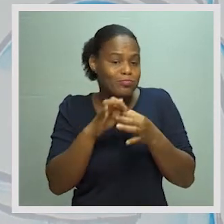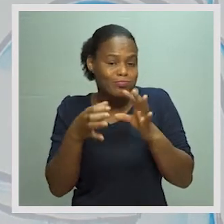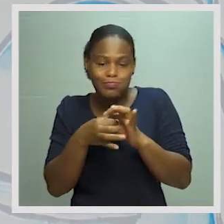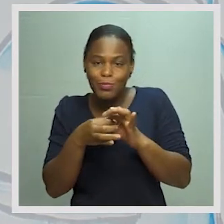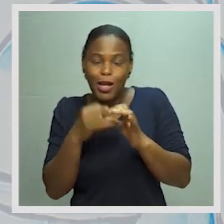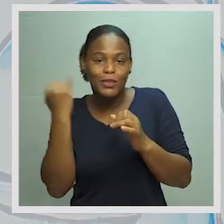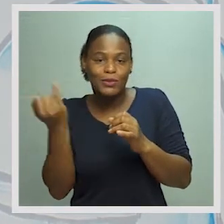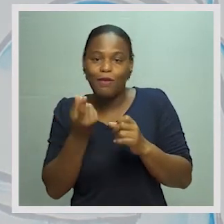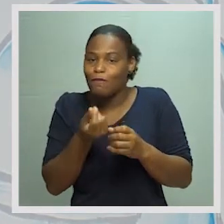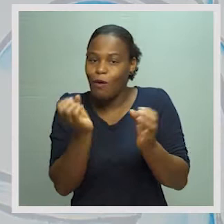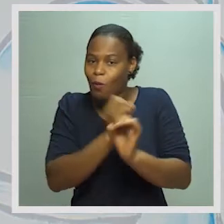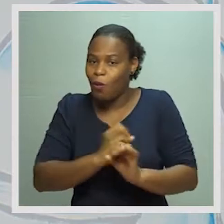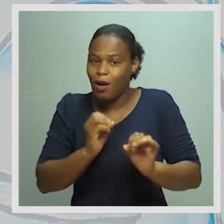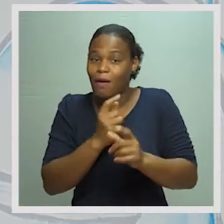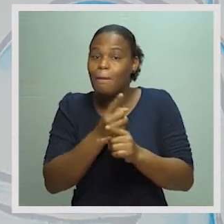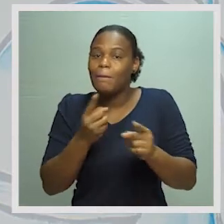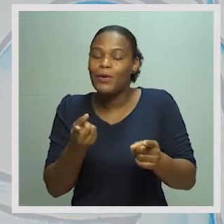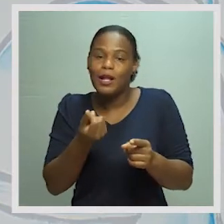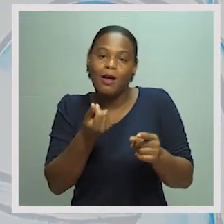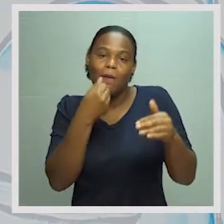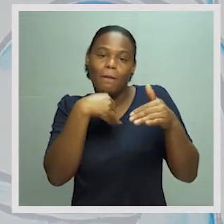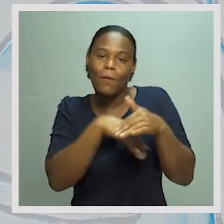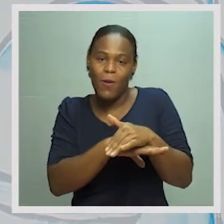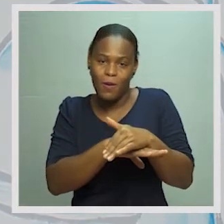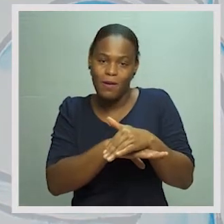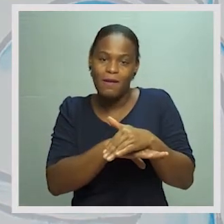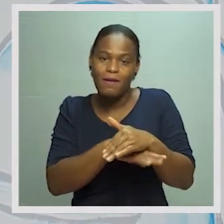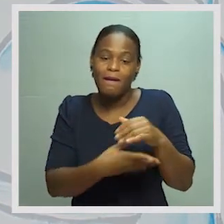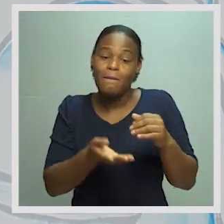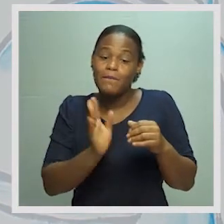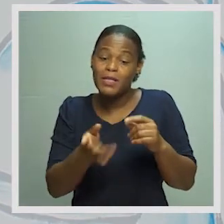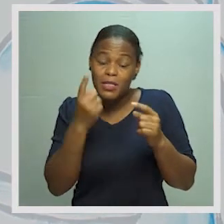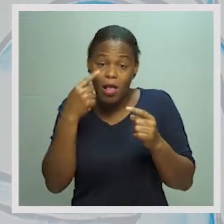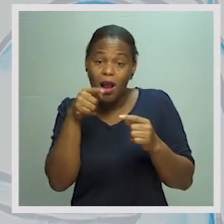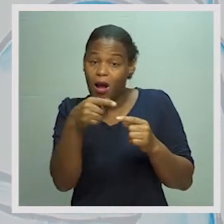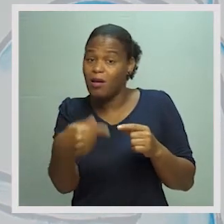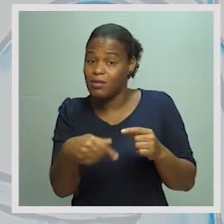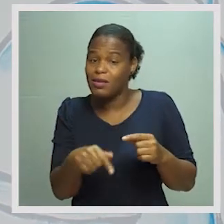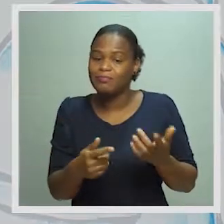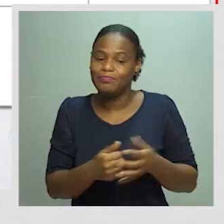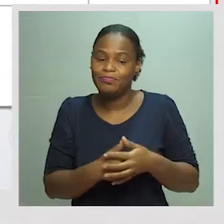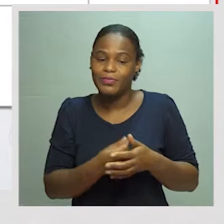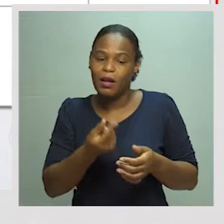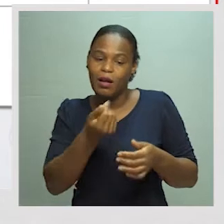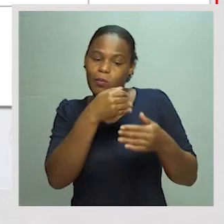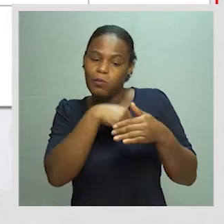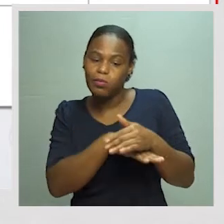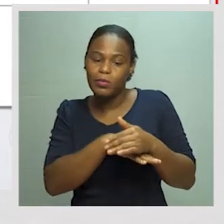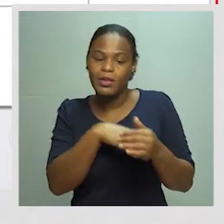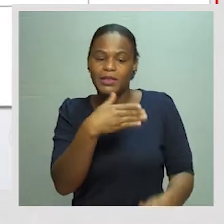financeira, por isso, o depósito que fez tem que constar aqui. Um depósito de